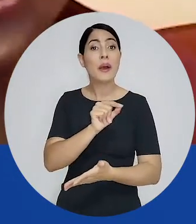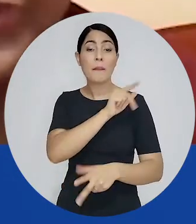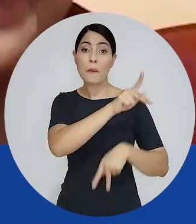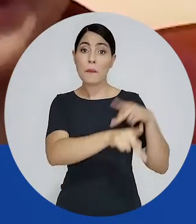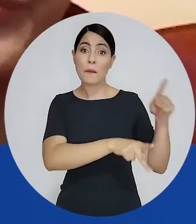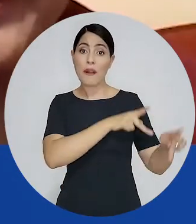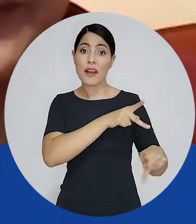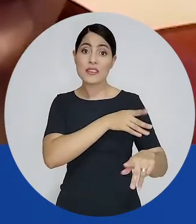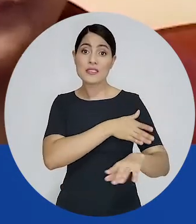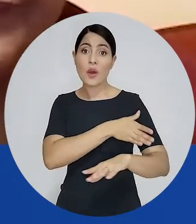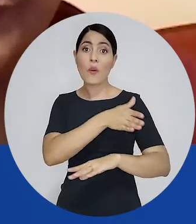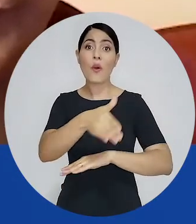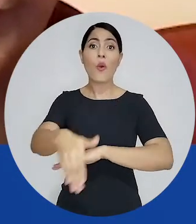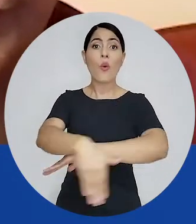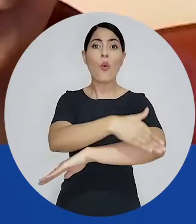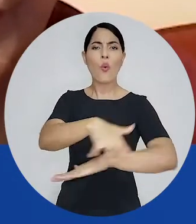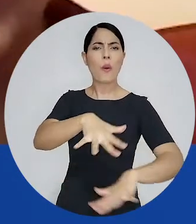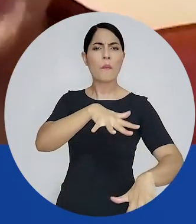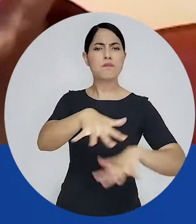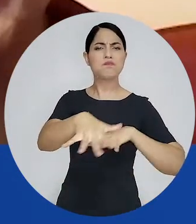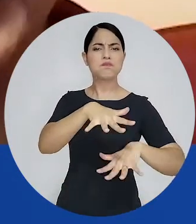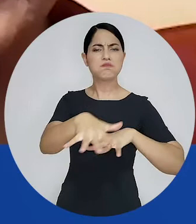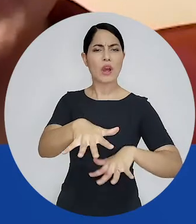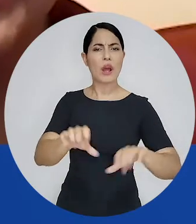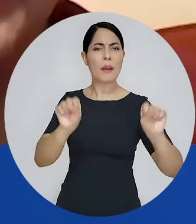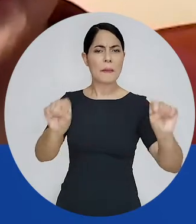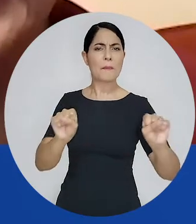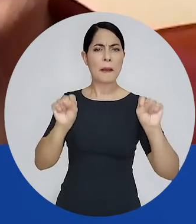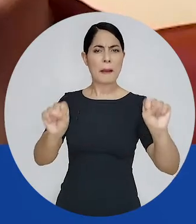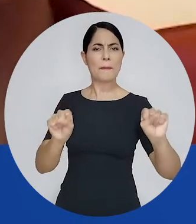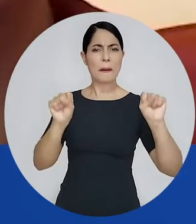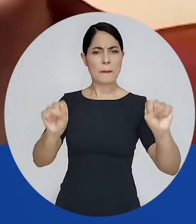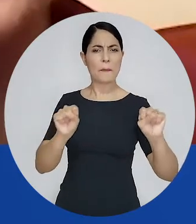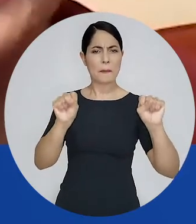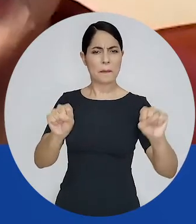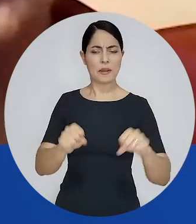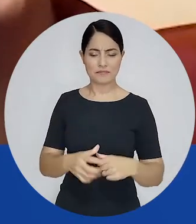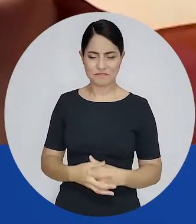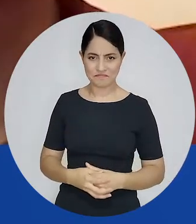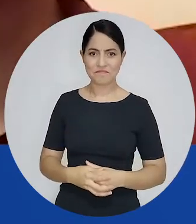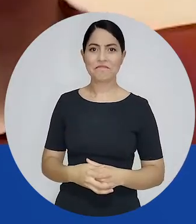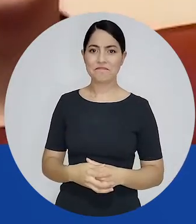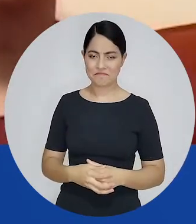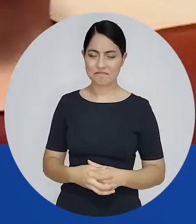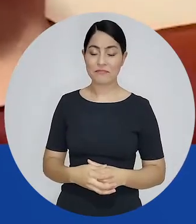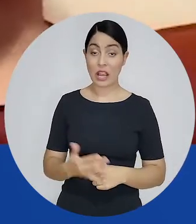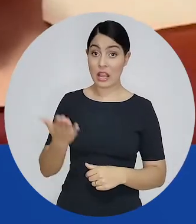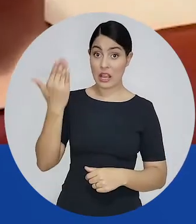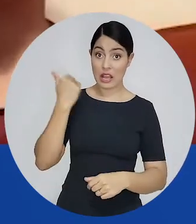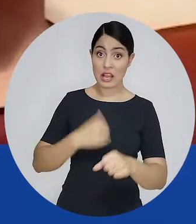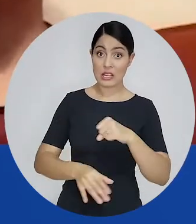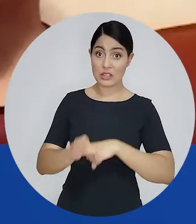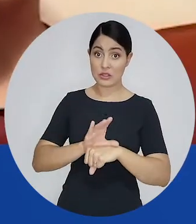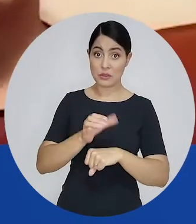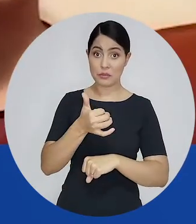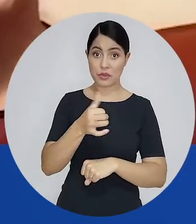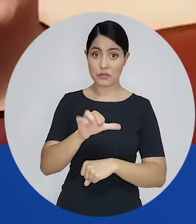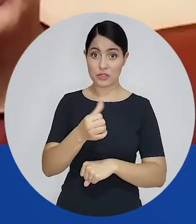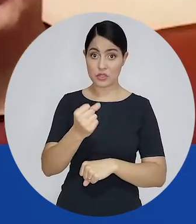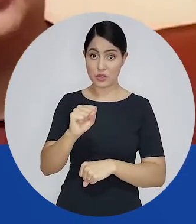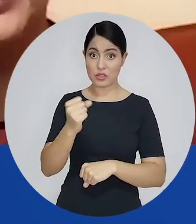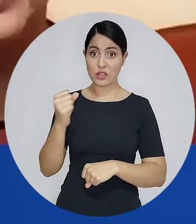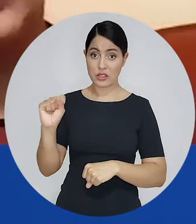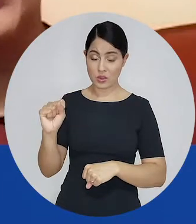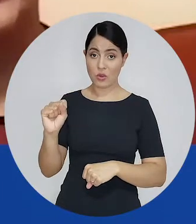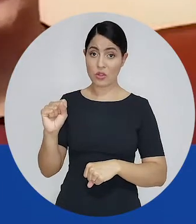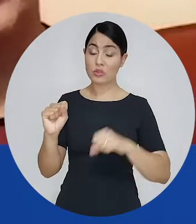forem às ruas se manifestar. Eu acho que o Brasil está precisando dos processos que antecederam a Constituinte de